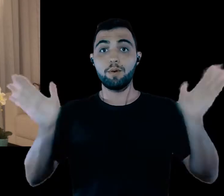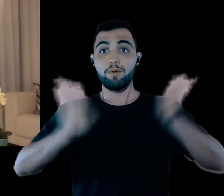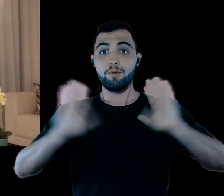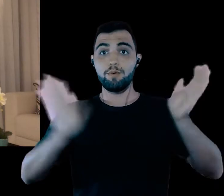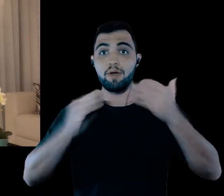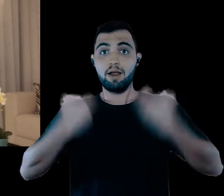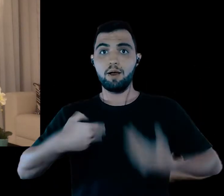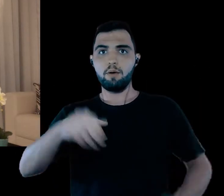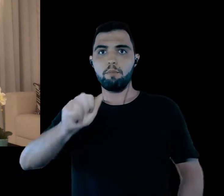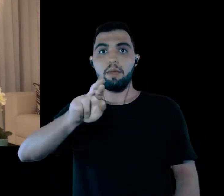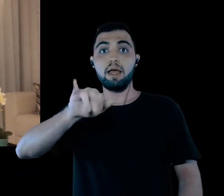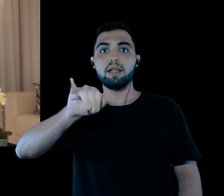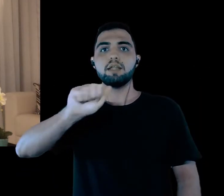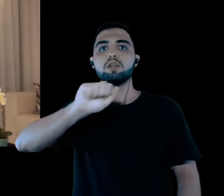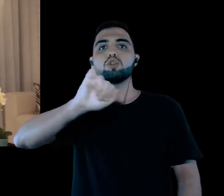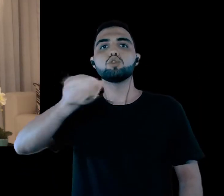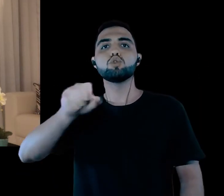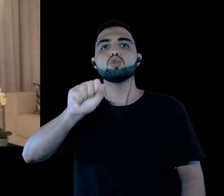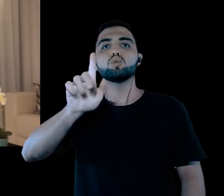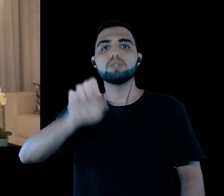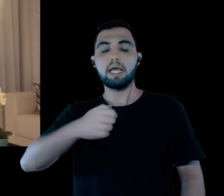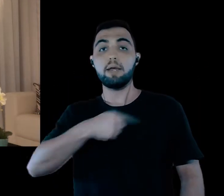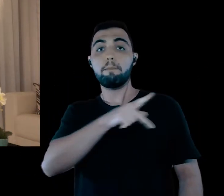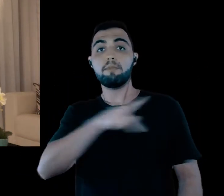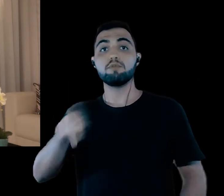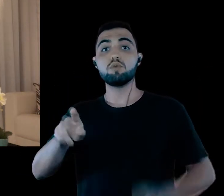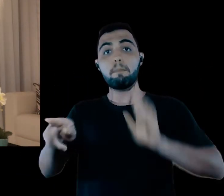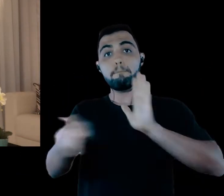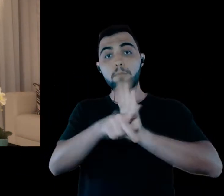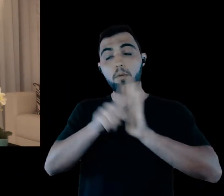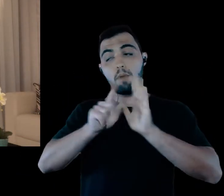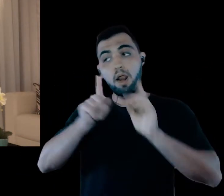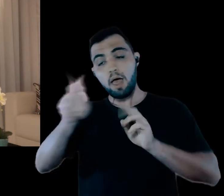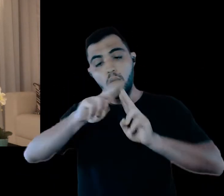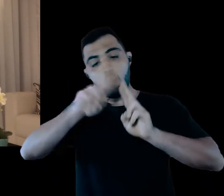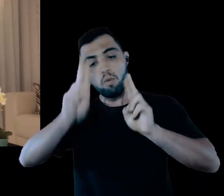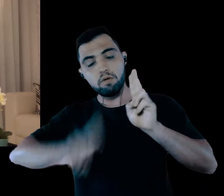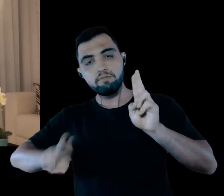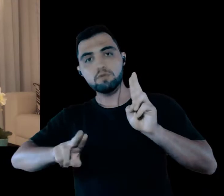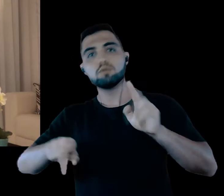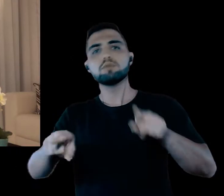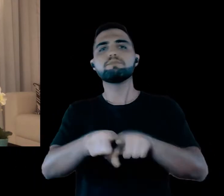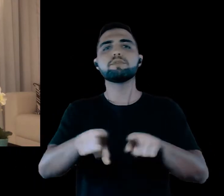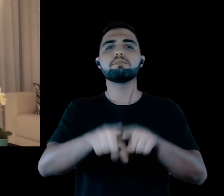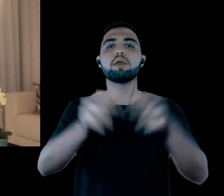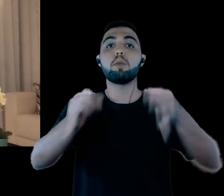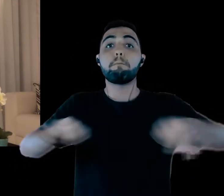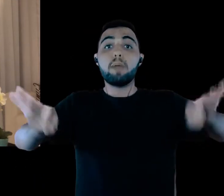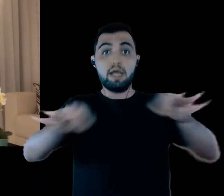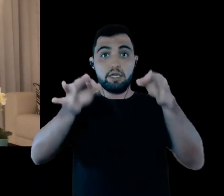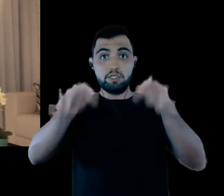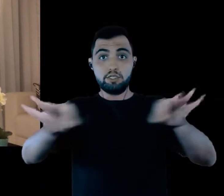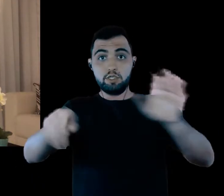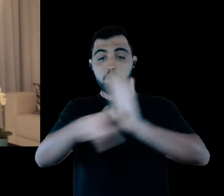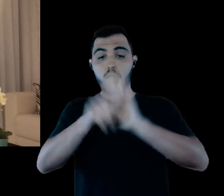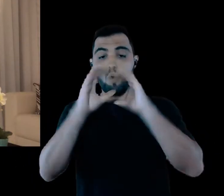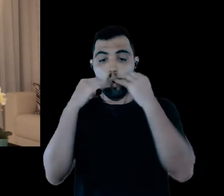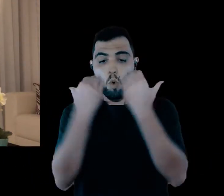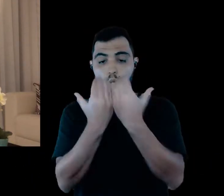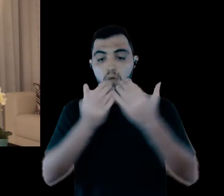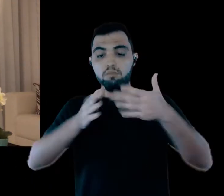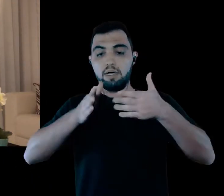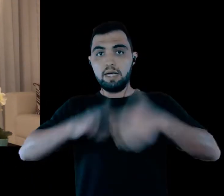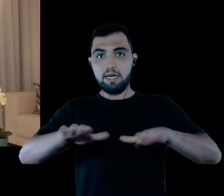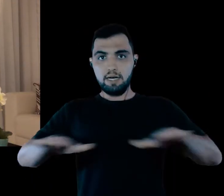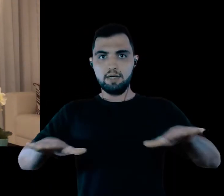Olá, sou Maria José Cevitaresi, professora titular da Universidade Federal do Rio de Janeiro, onde